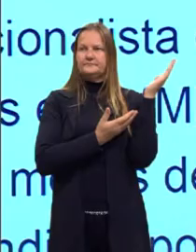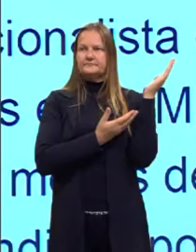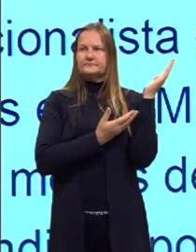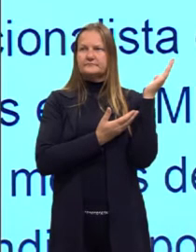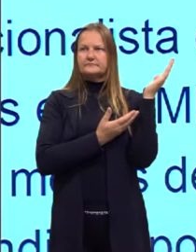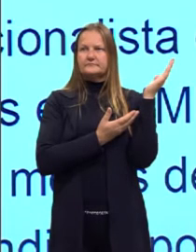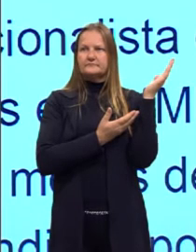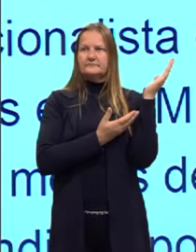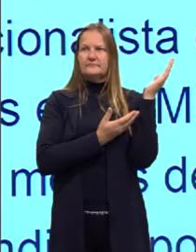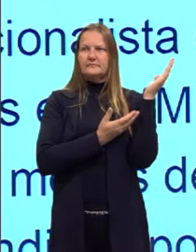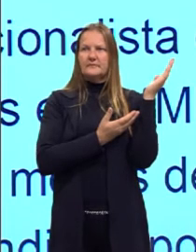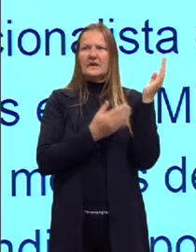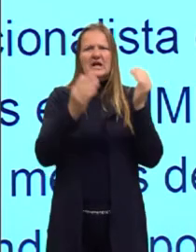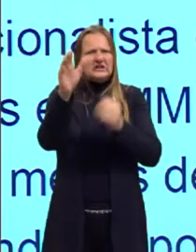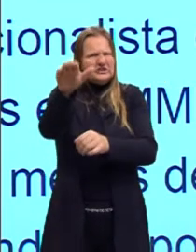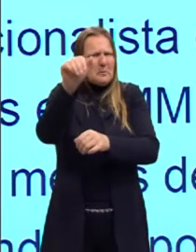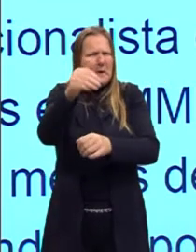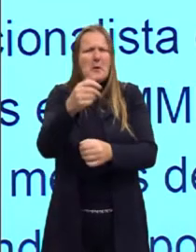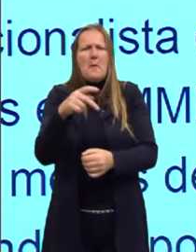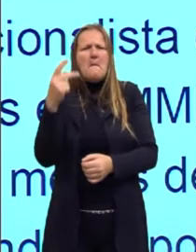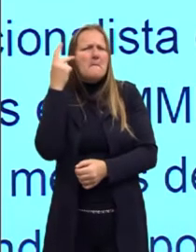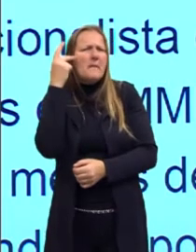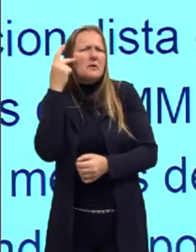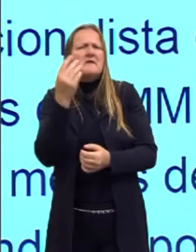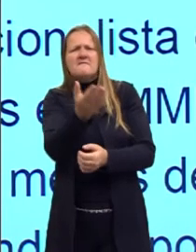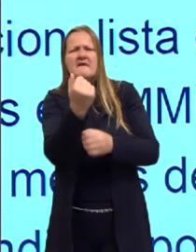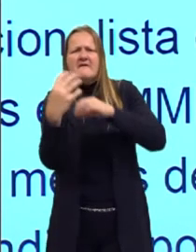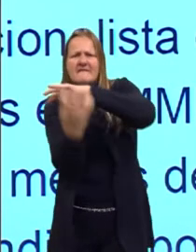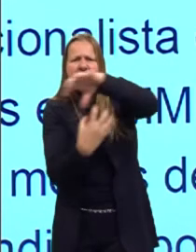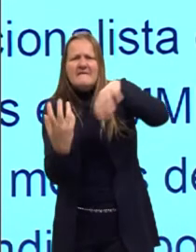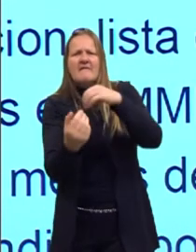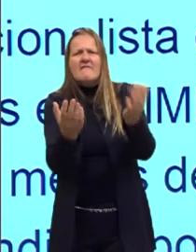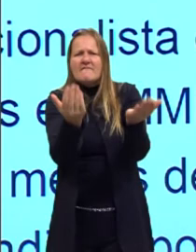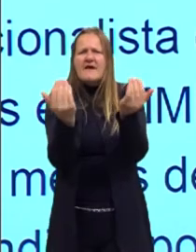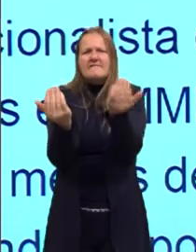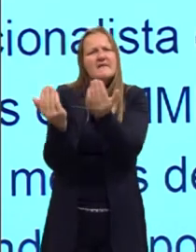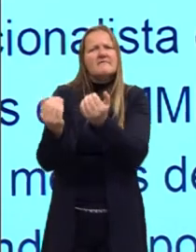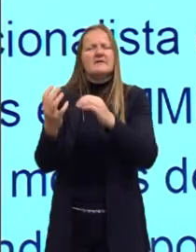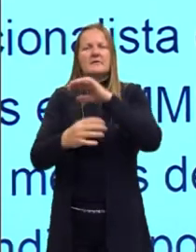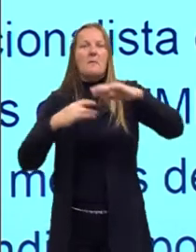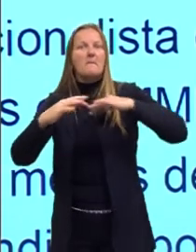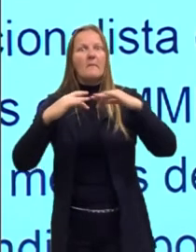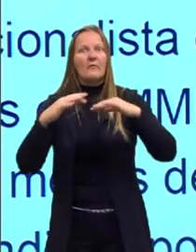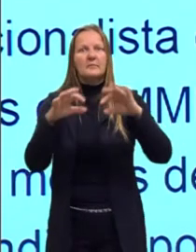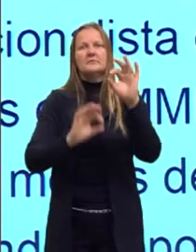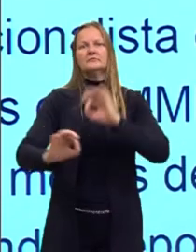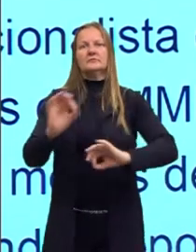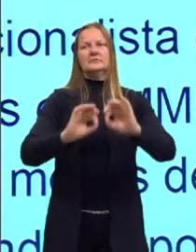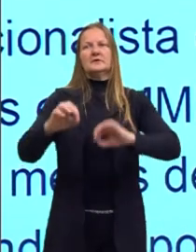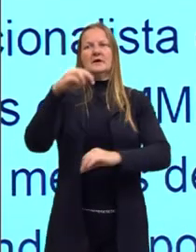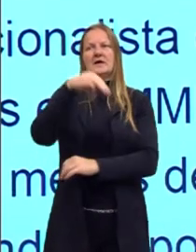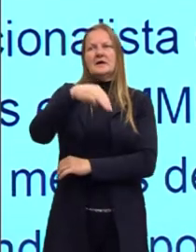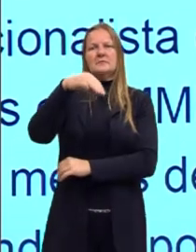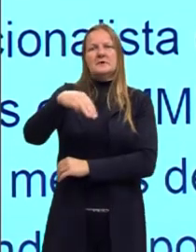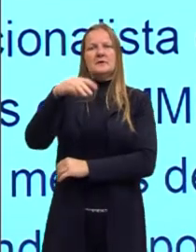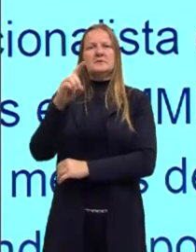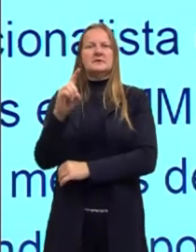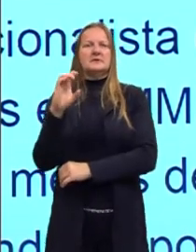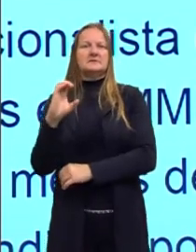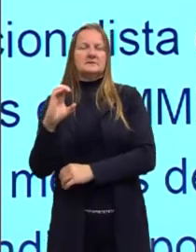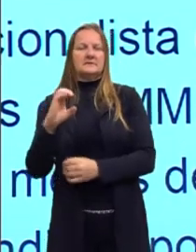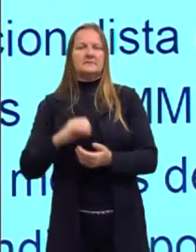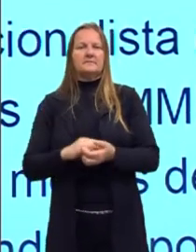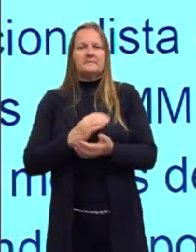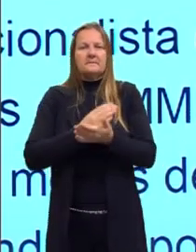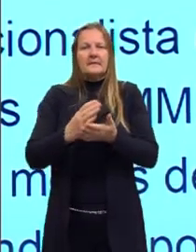paulistas para essa revolta, essa rebelião. O movimento que organiza isso é o MMDC, que são as